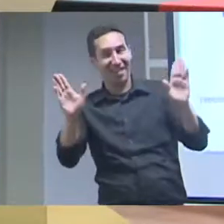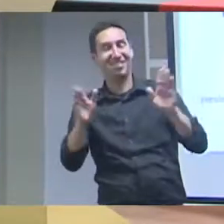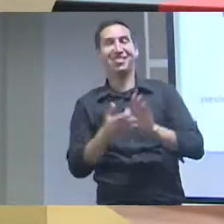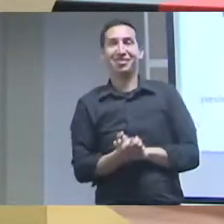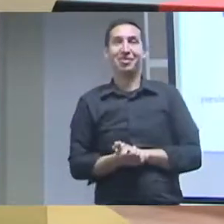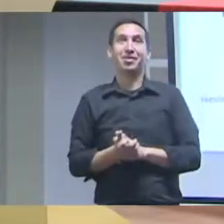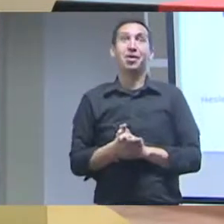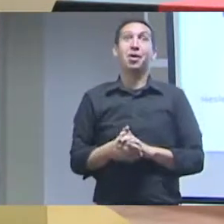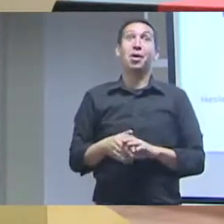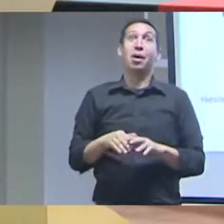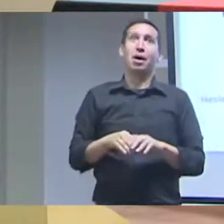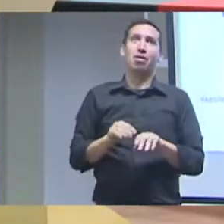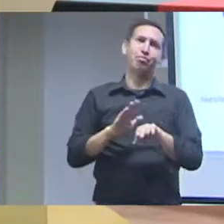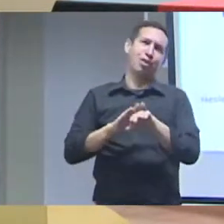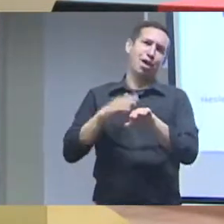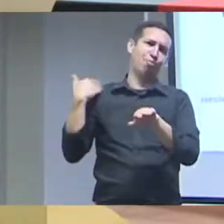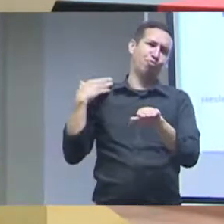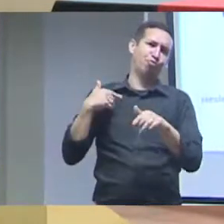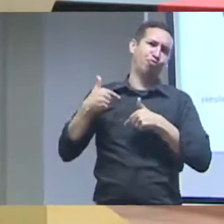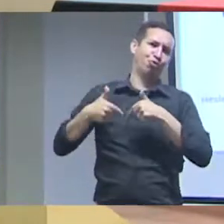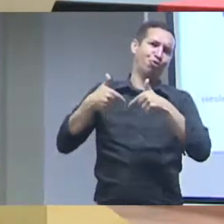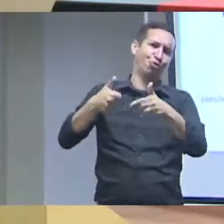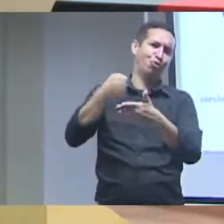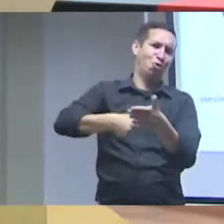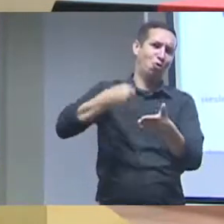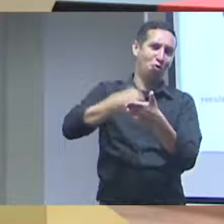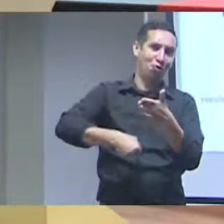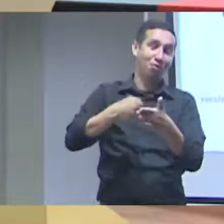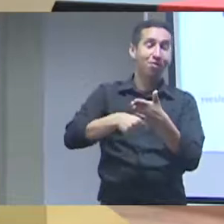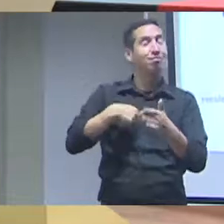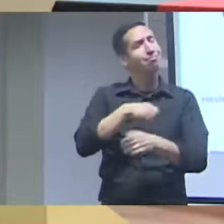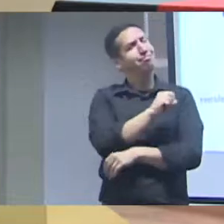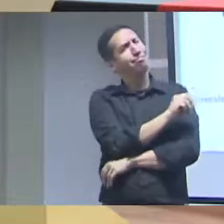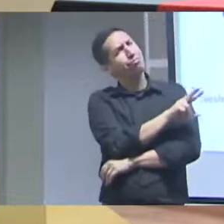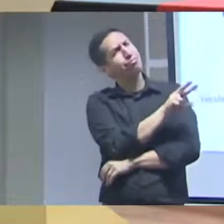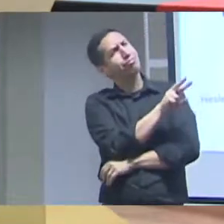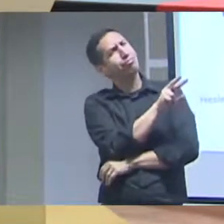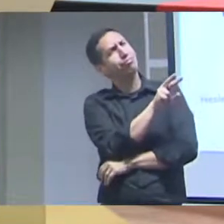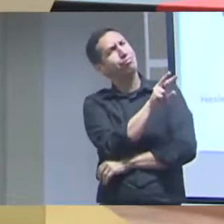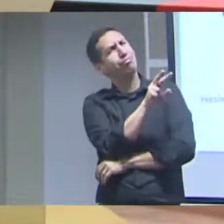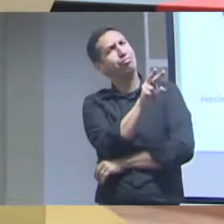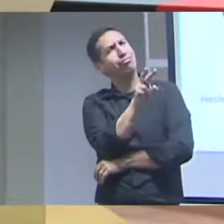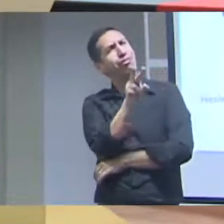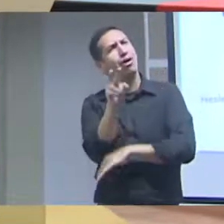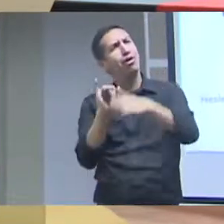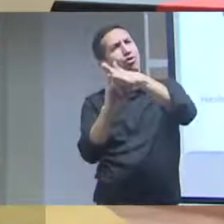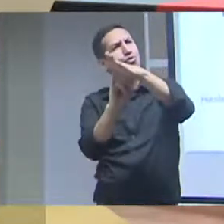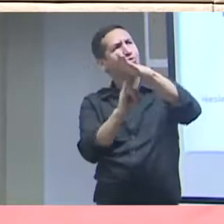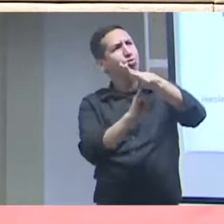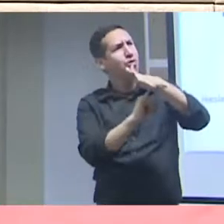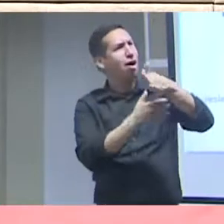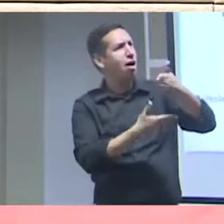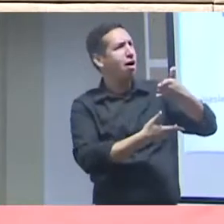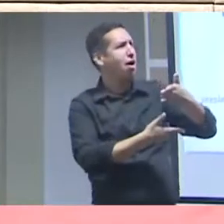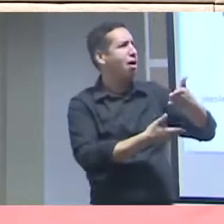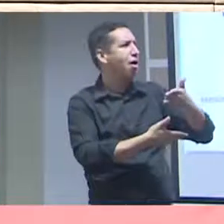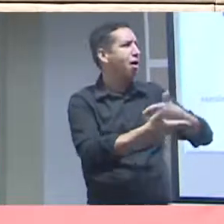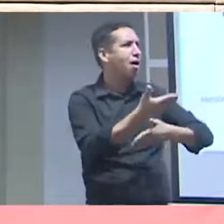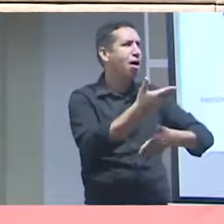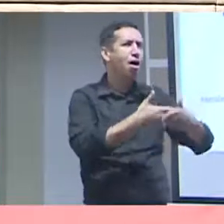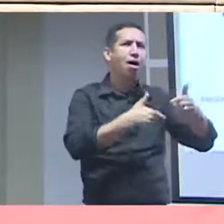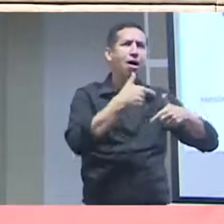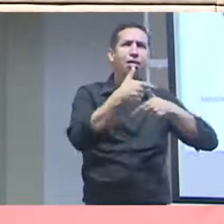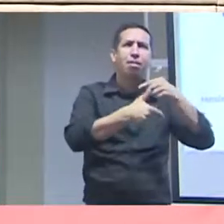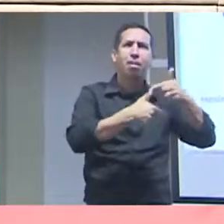tempo que eu milito nessa área e sempre que eu vejo instituições envolvidas nesse